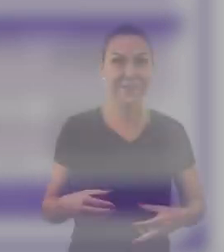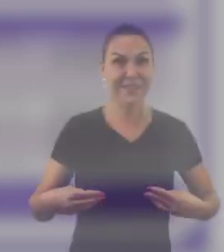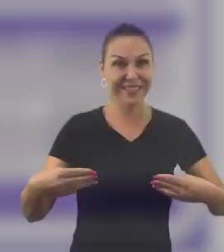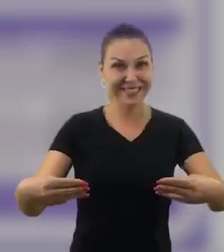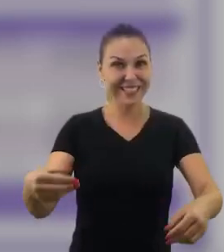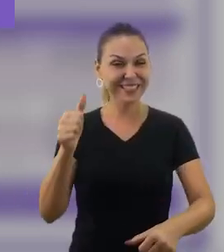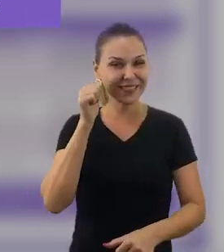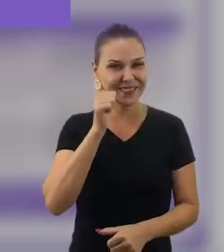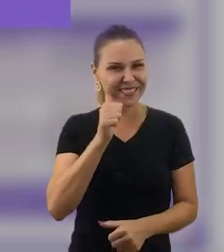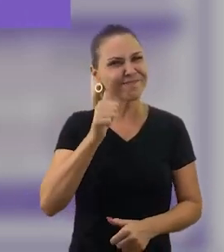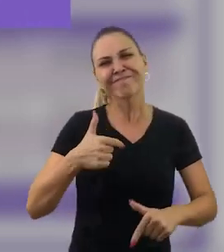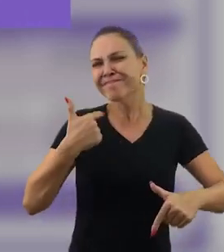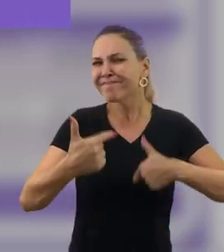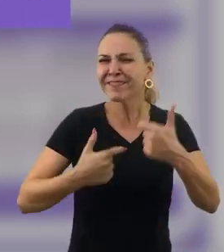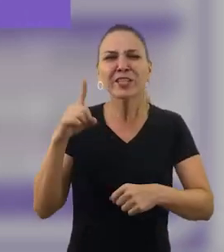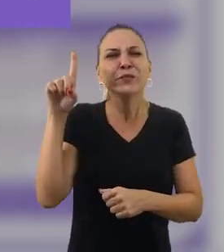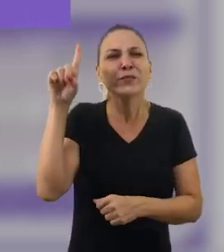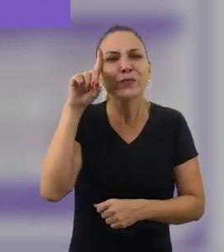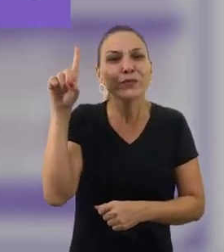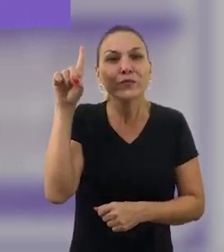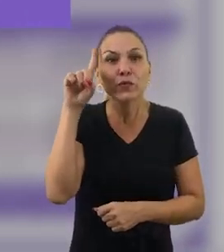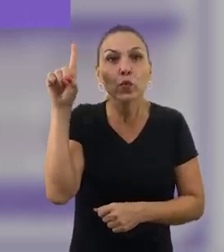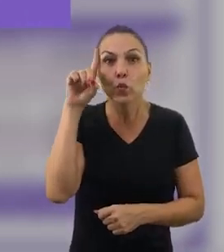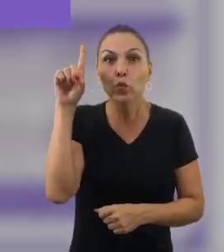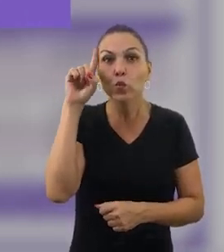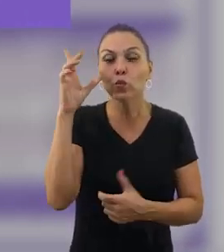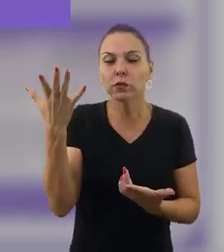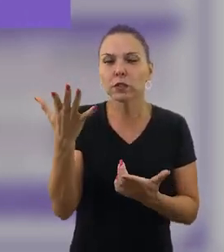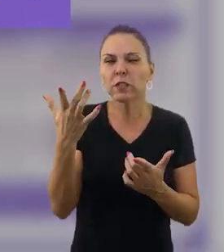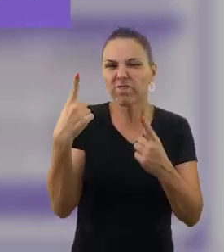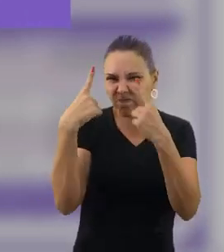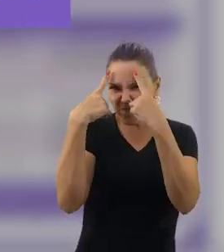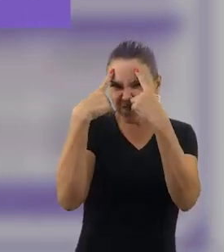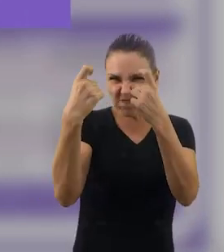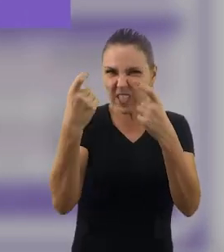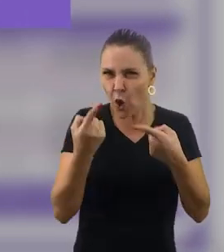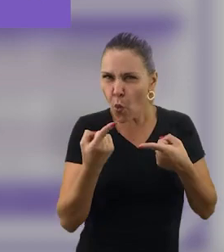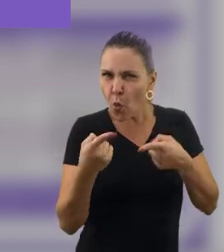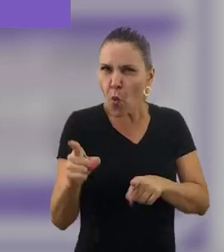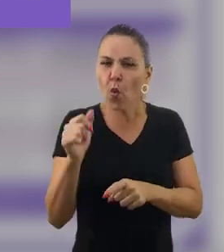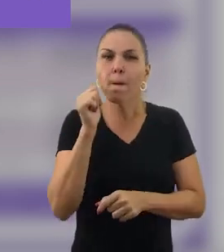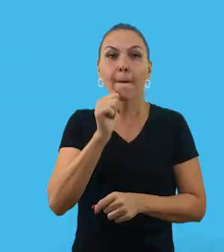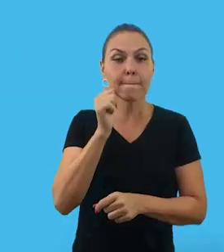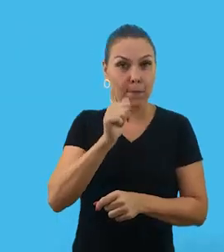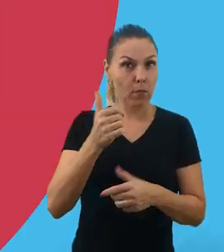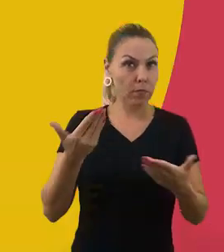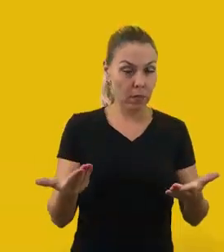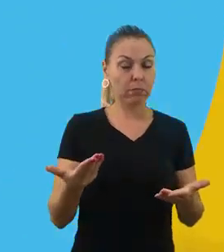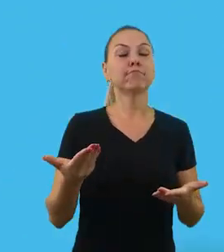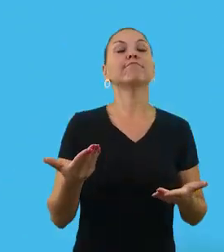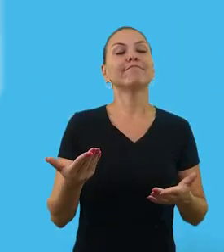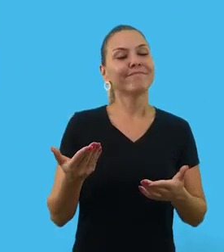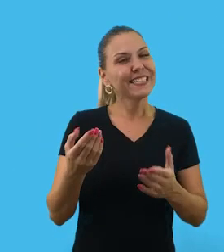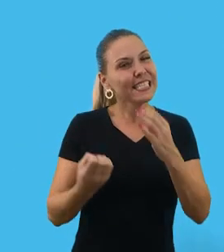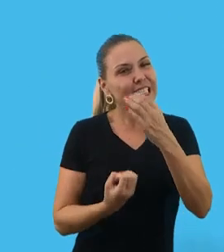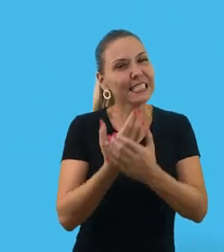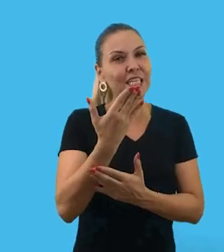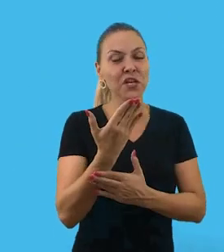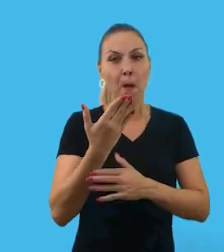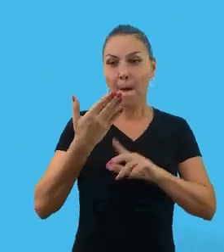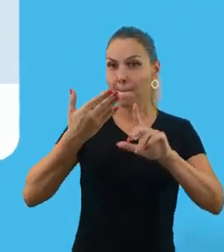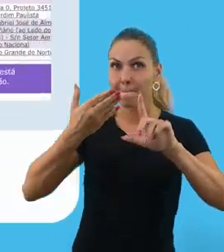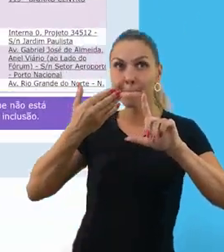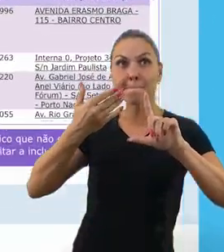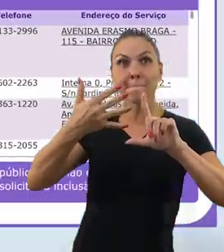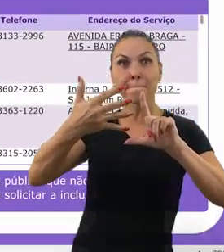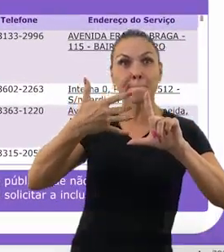O Ministério das Mulheres trabalha diariamente no enfrentamento à violência contra as mulheres. Por isso, criamos o painel